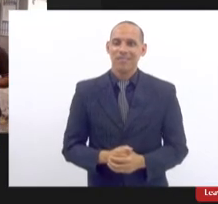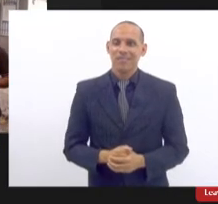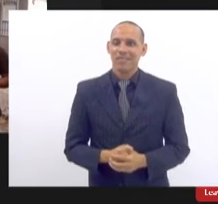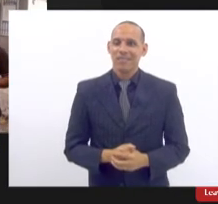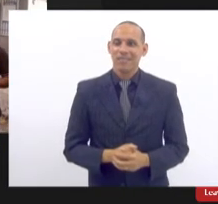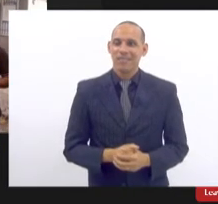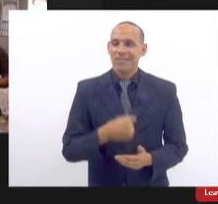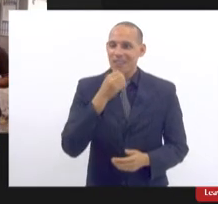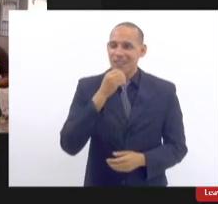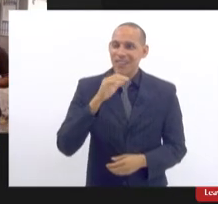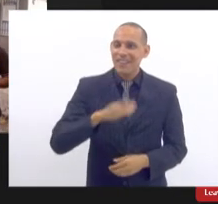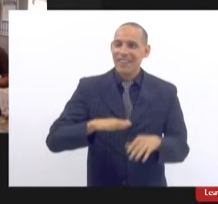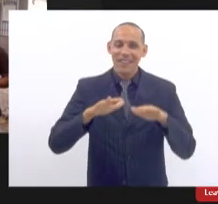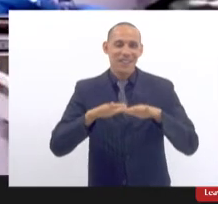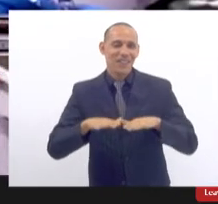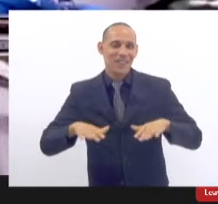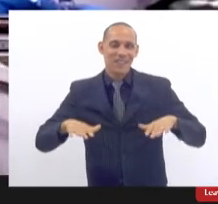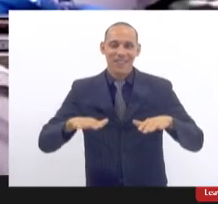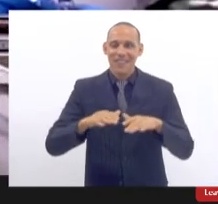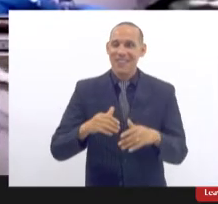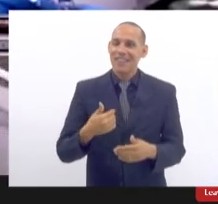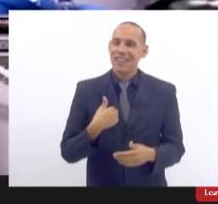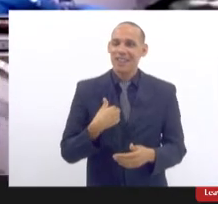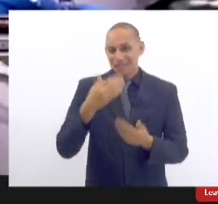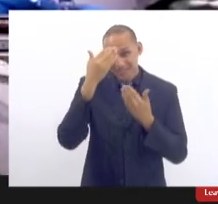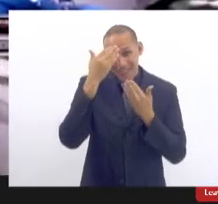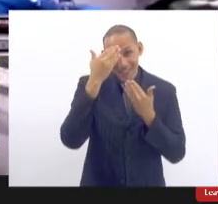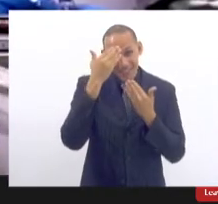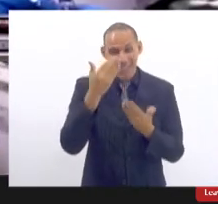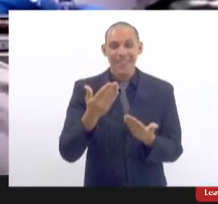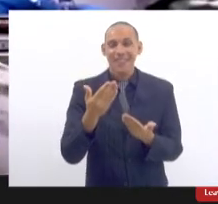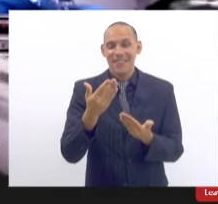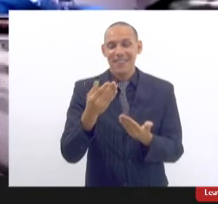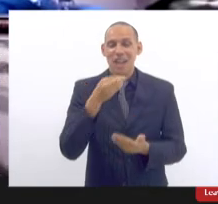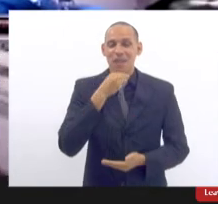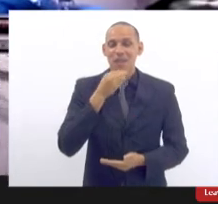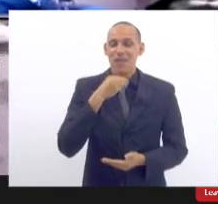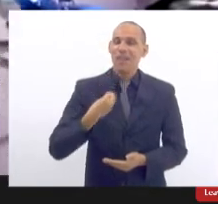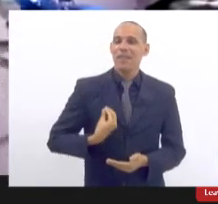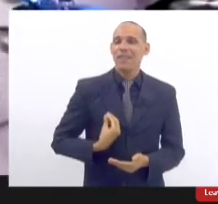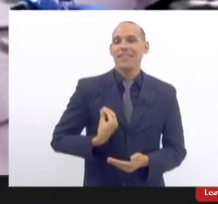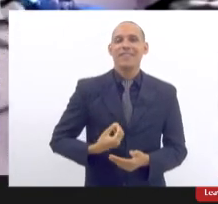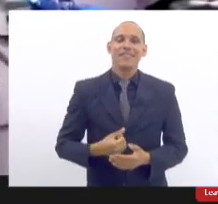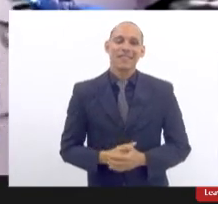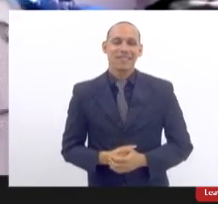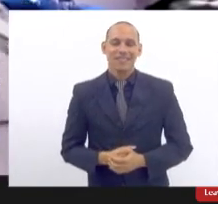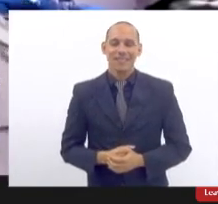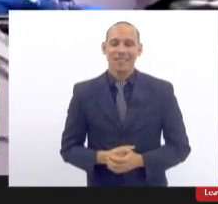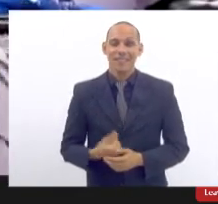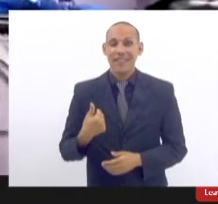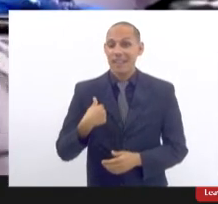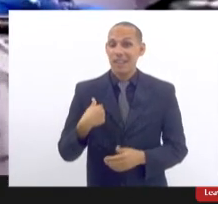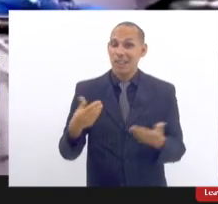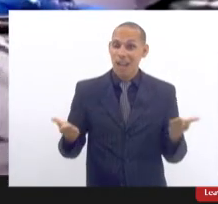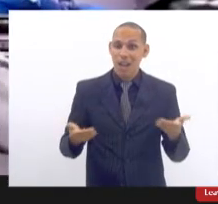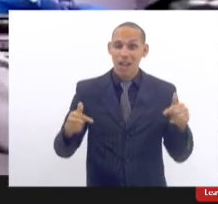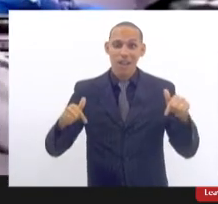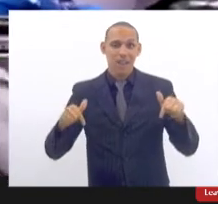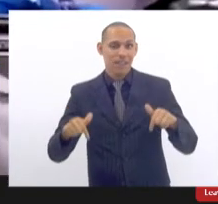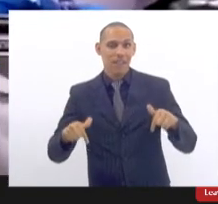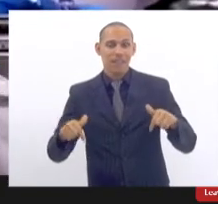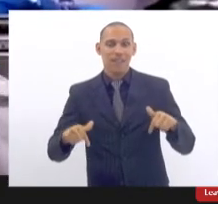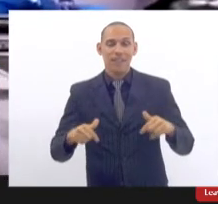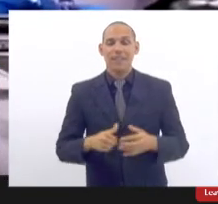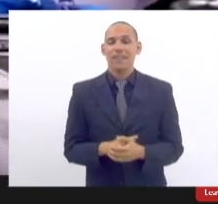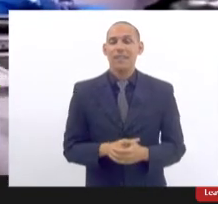boa tarde a todos eu que agradeço deputado pela oportunidade de estar aqui estou aqui representando não